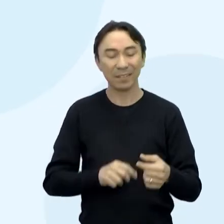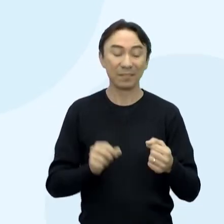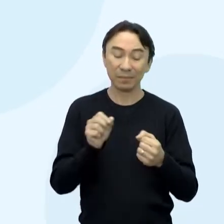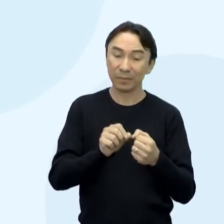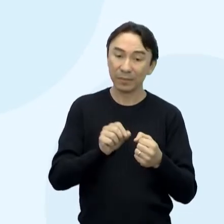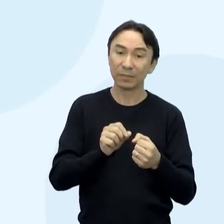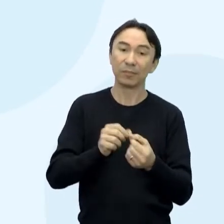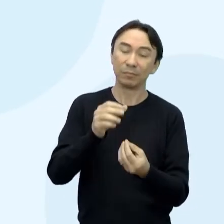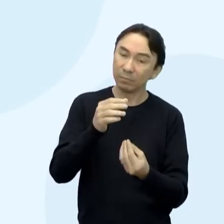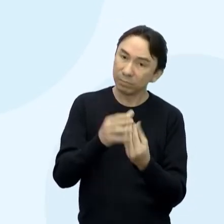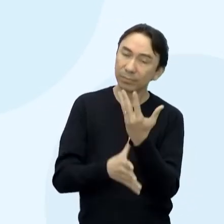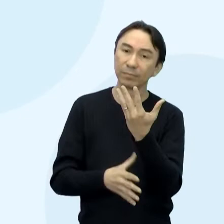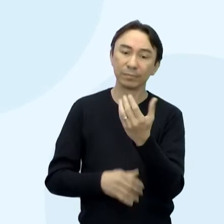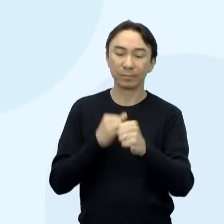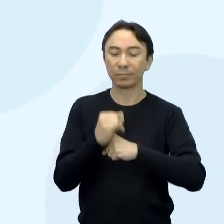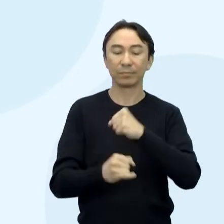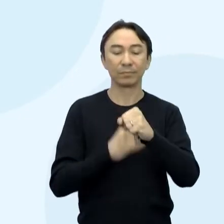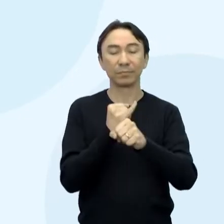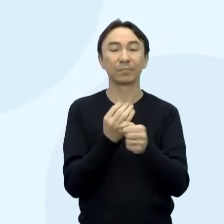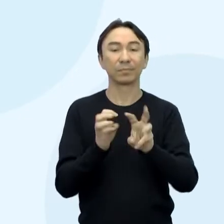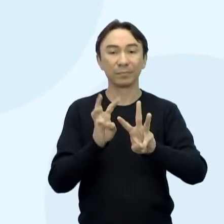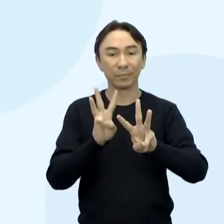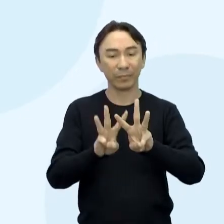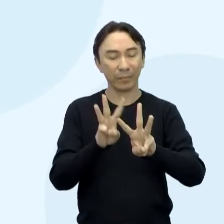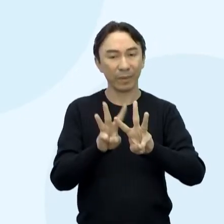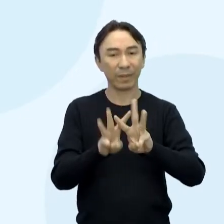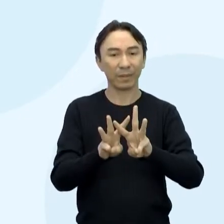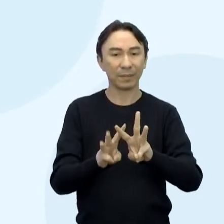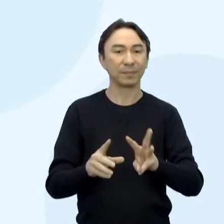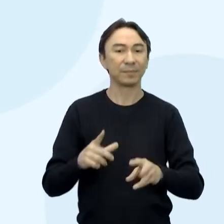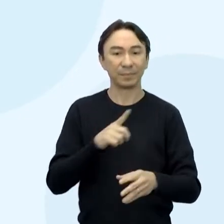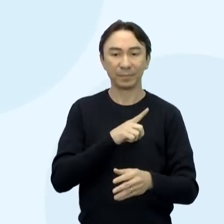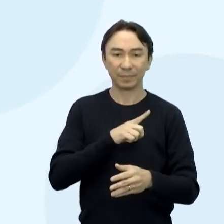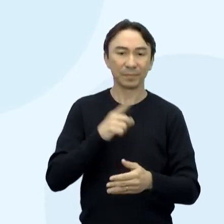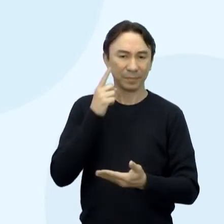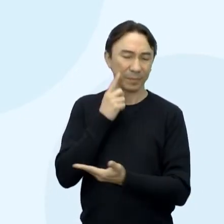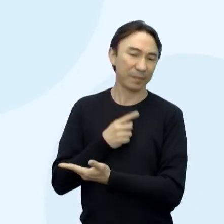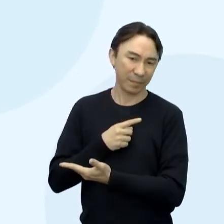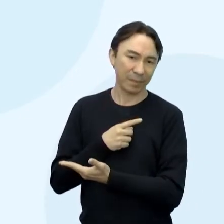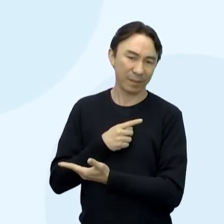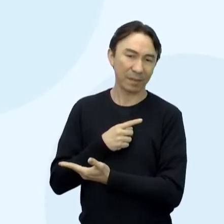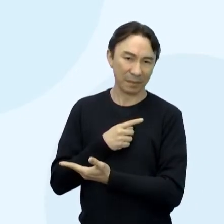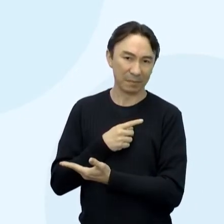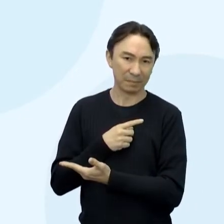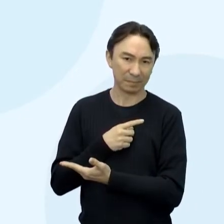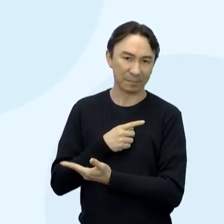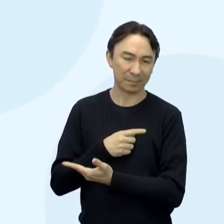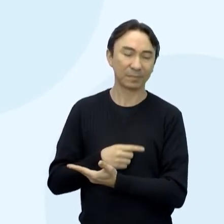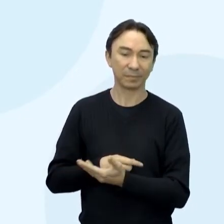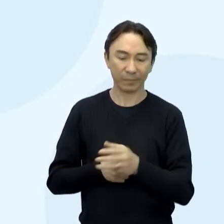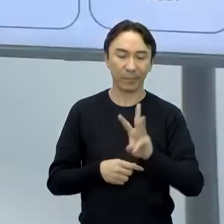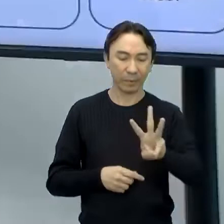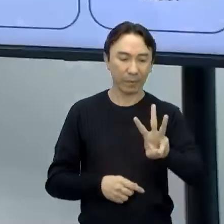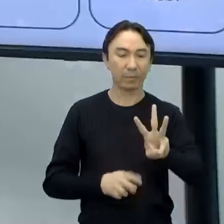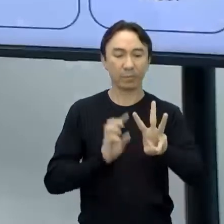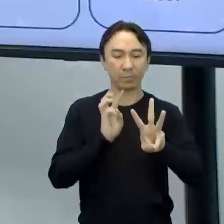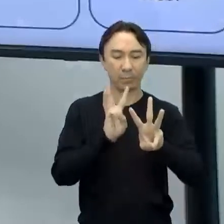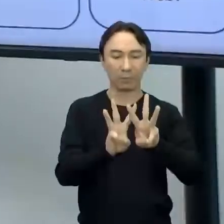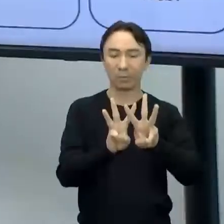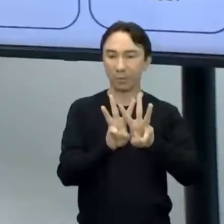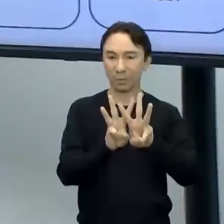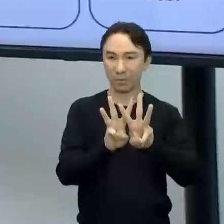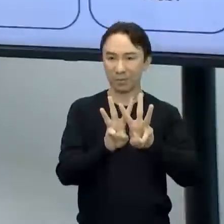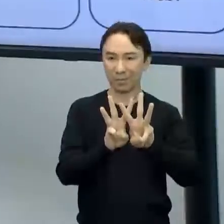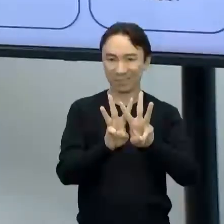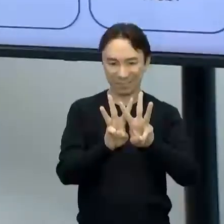disponíveis no ambiente da World Wide Web, que é o WWW. Quando a gente vai colocar um